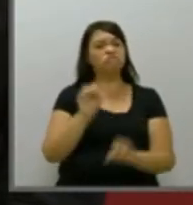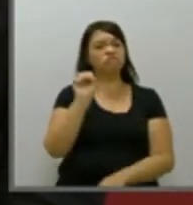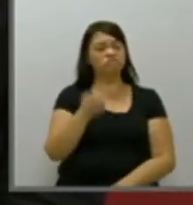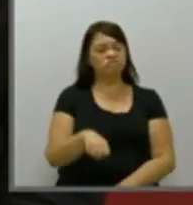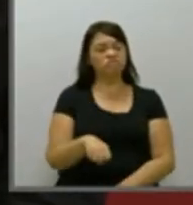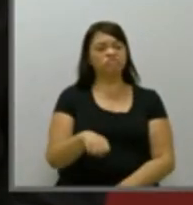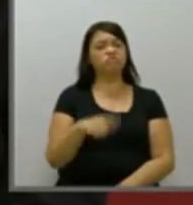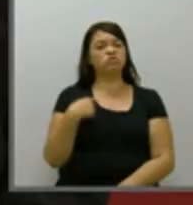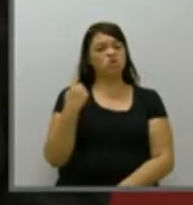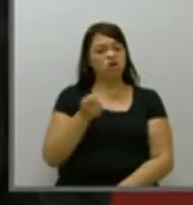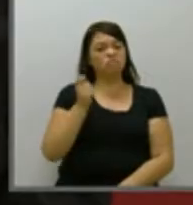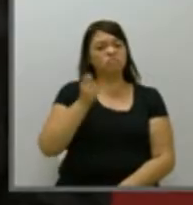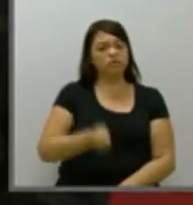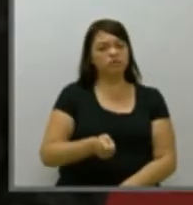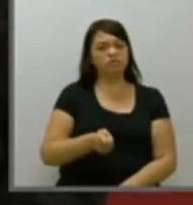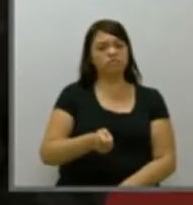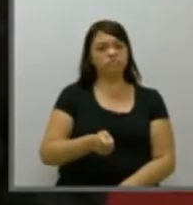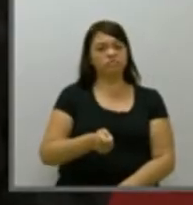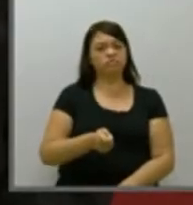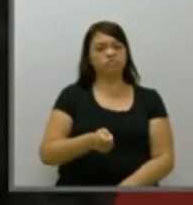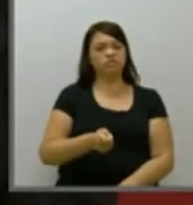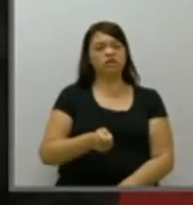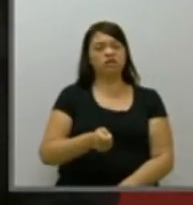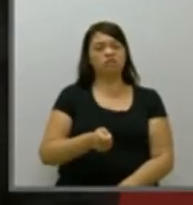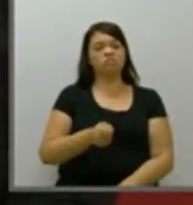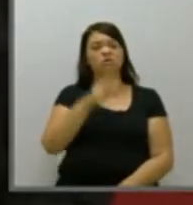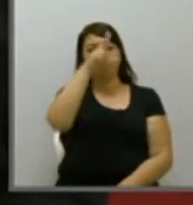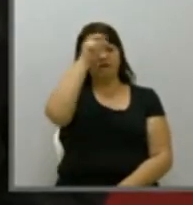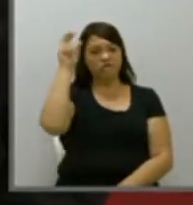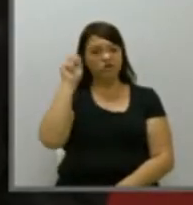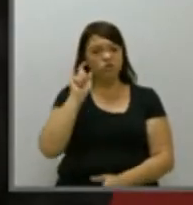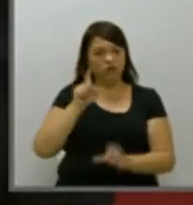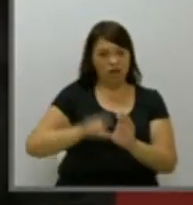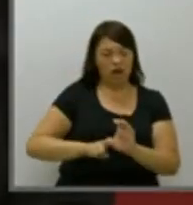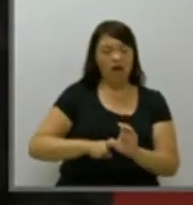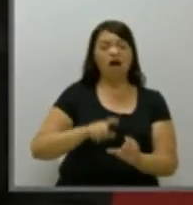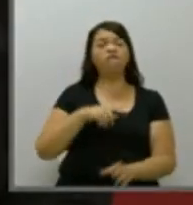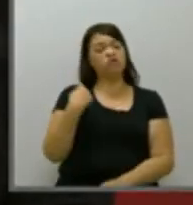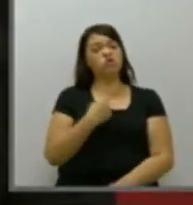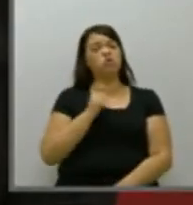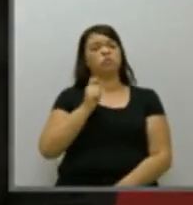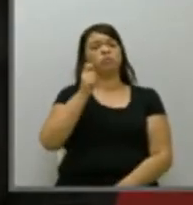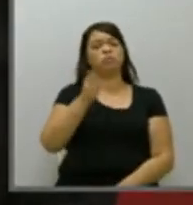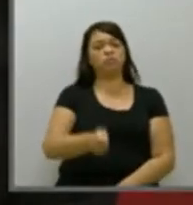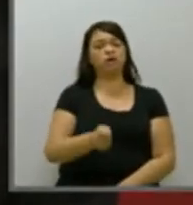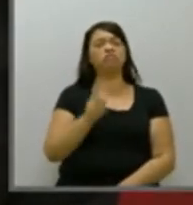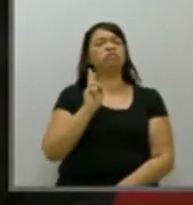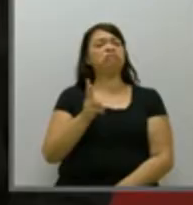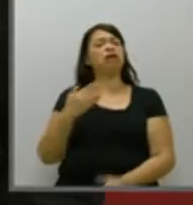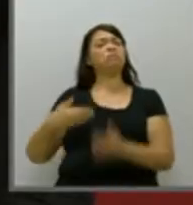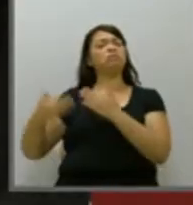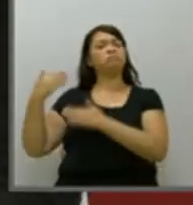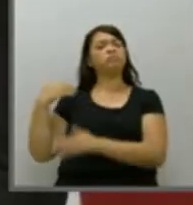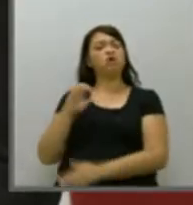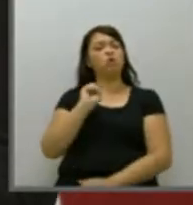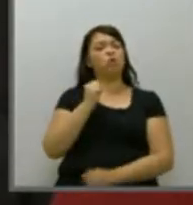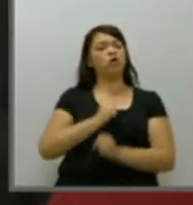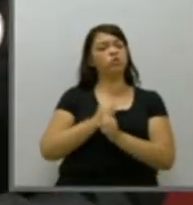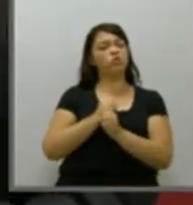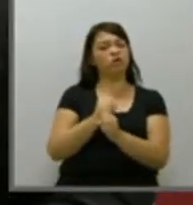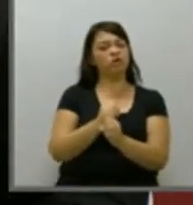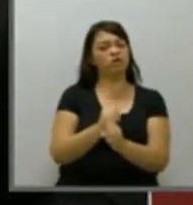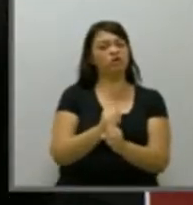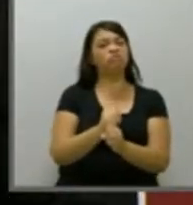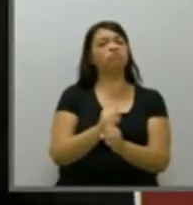pagamos a quem a prefeitura deve, porque foi assim nos governos, nos oito anos de governo de Bordignon.